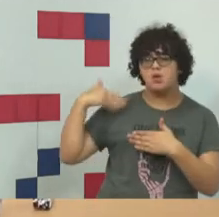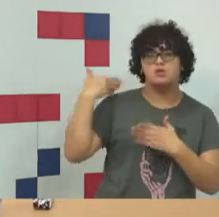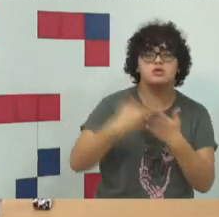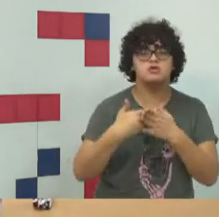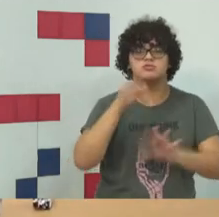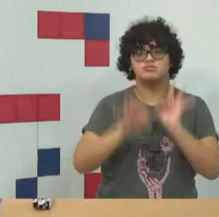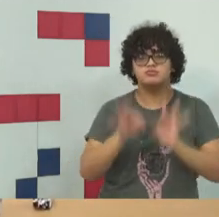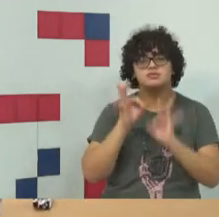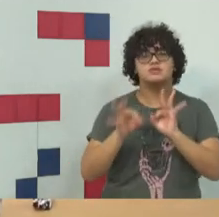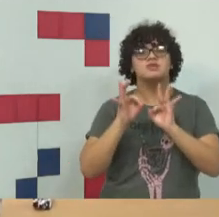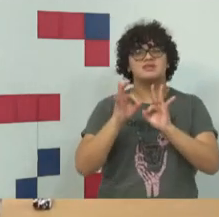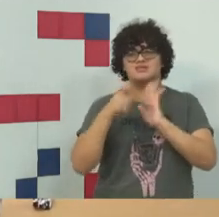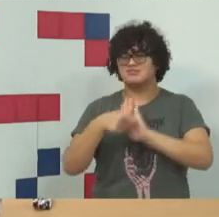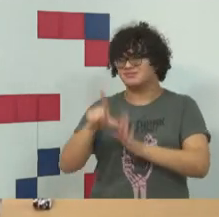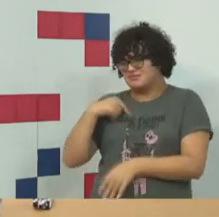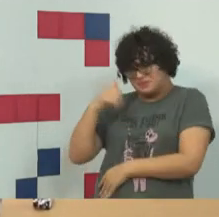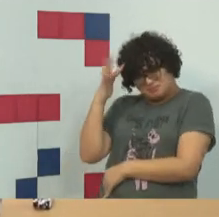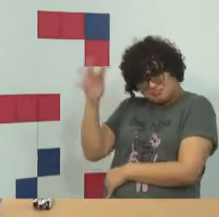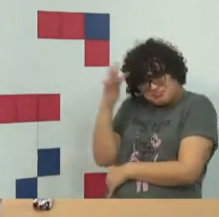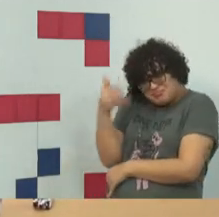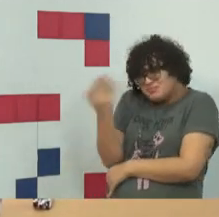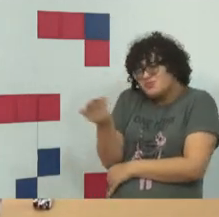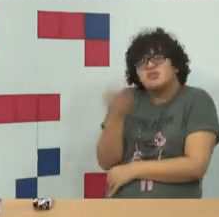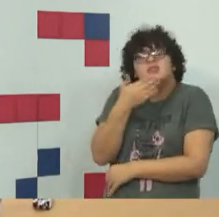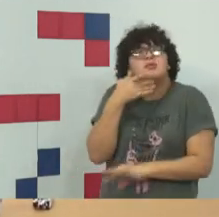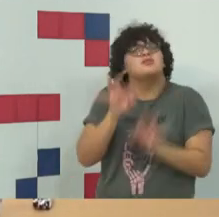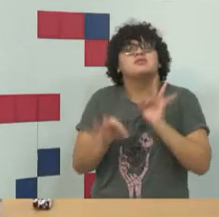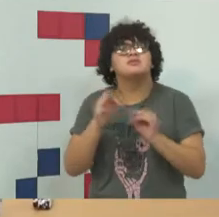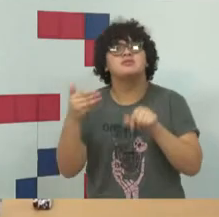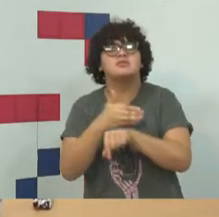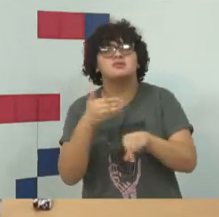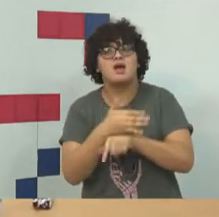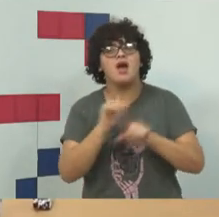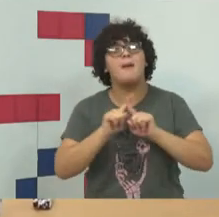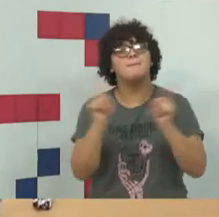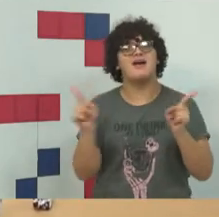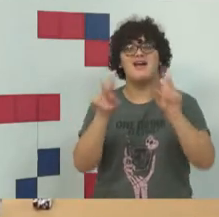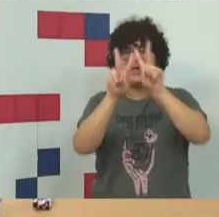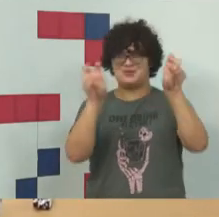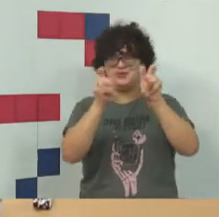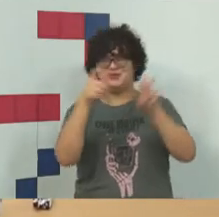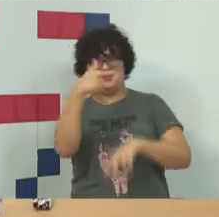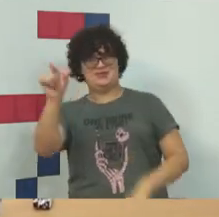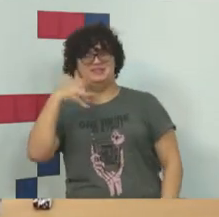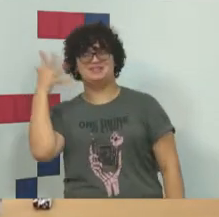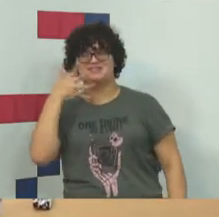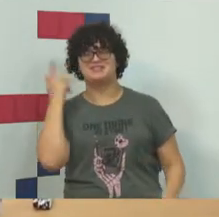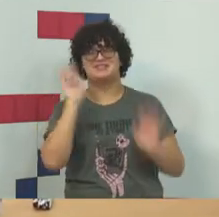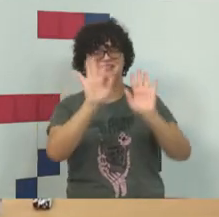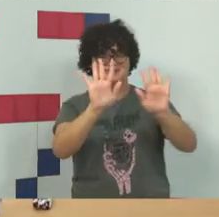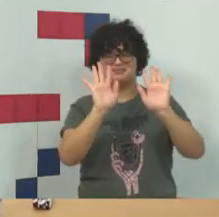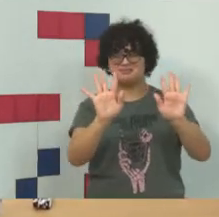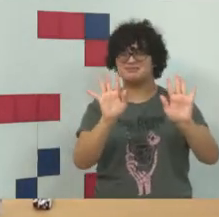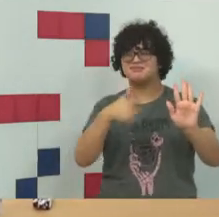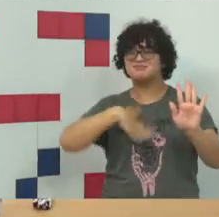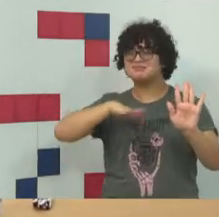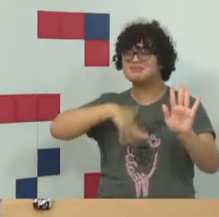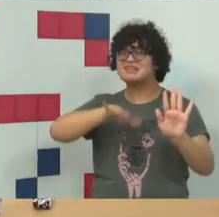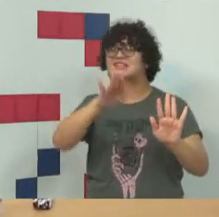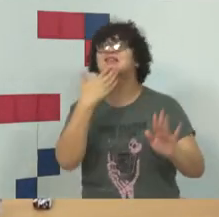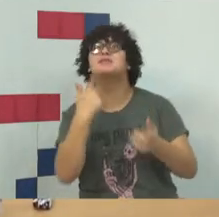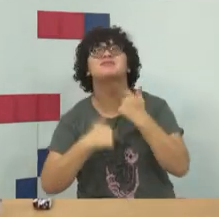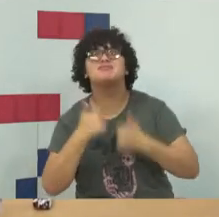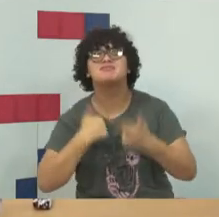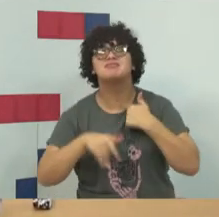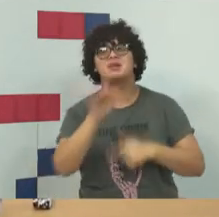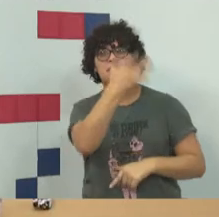um retrocesso à lógica do direito de acesso à justiça, mas esse é um assunto para outro momento. Mas aí me diziam sobre a necessidade